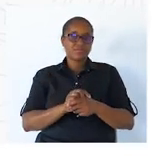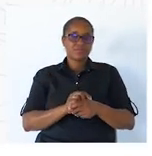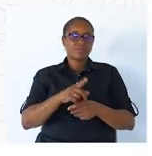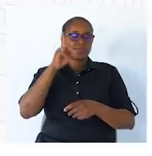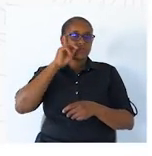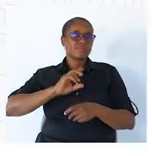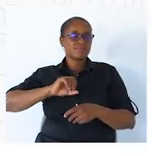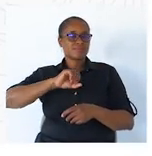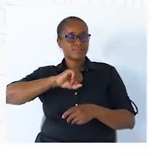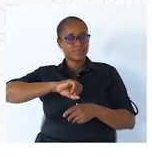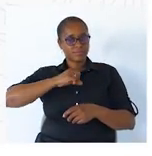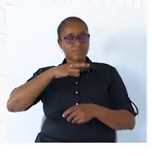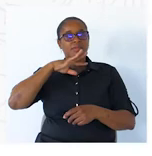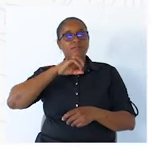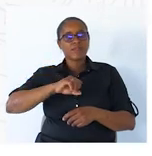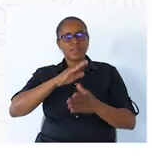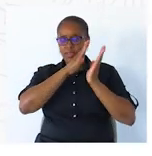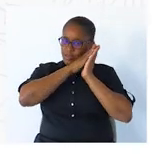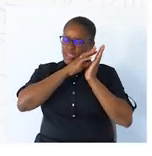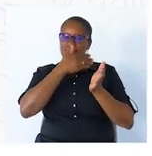minha filha deitou-se cedo ontem.